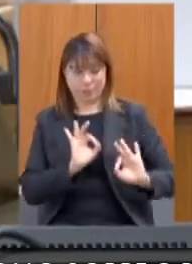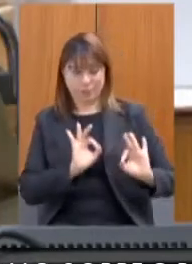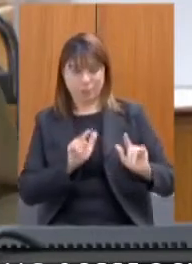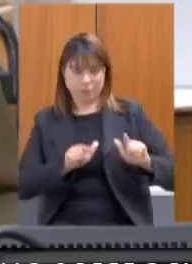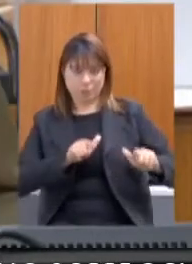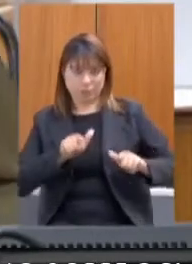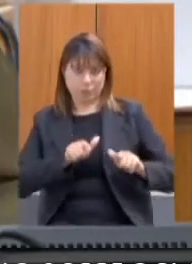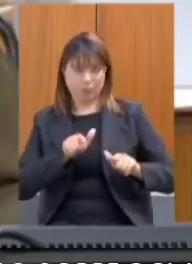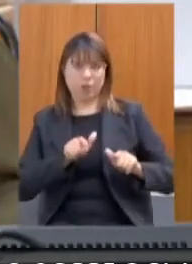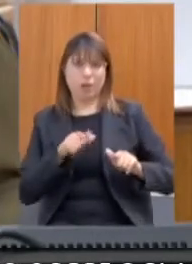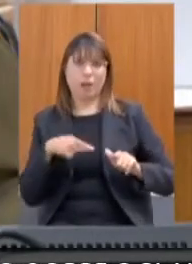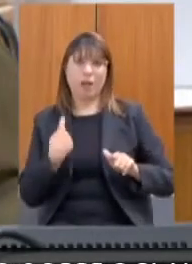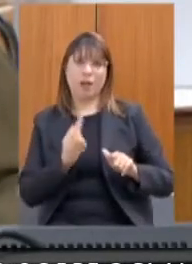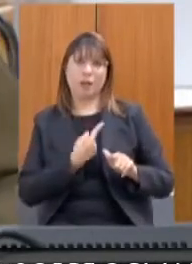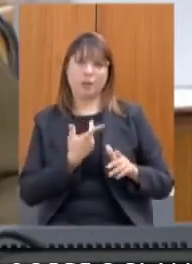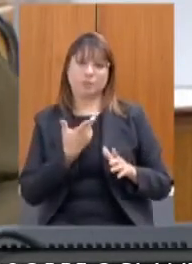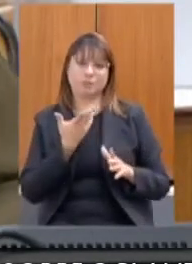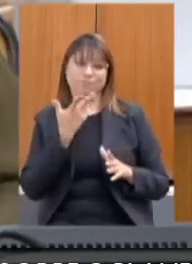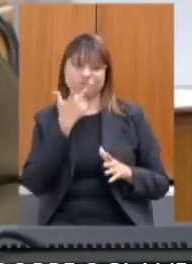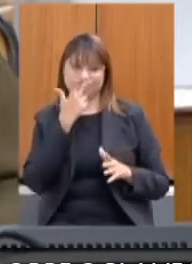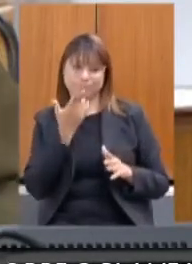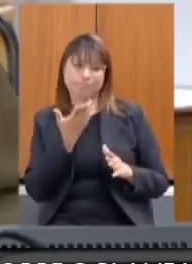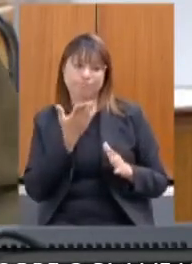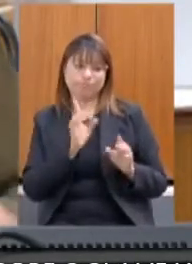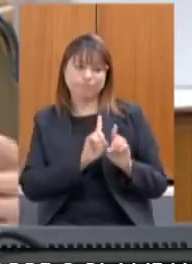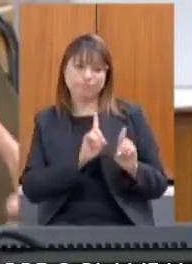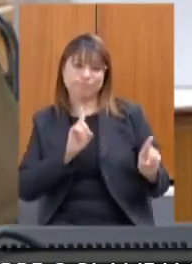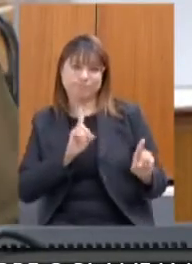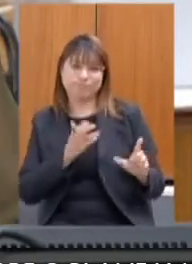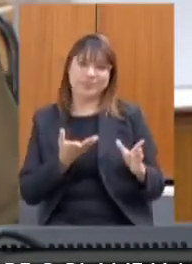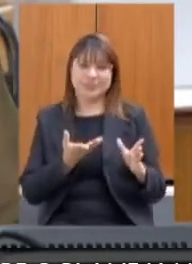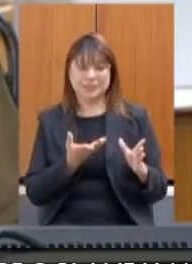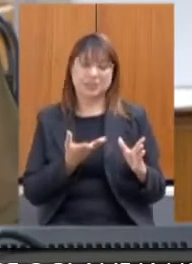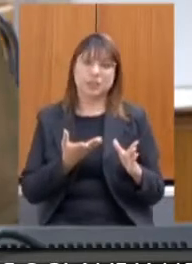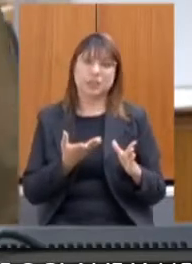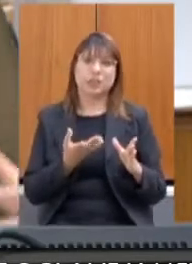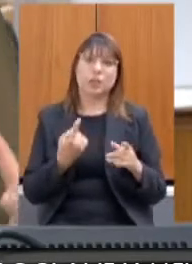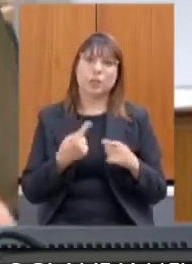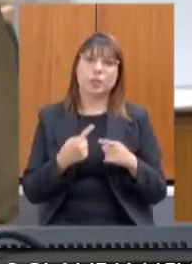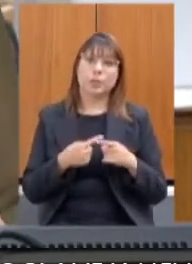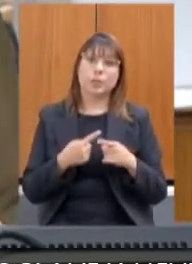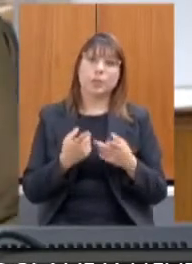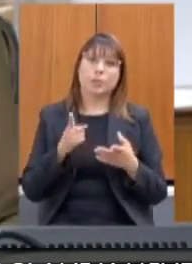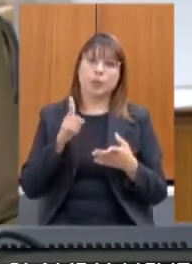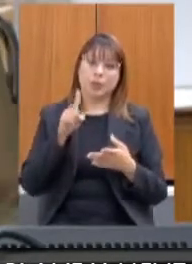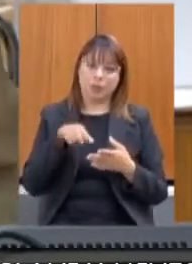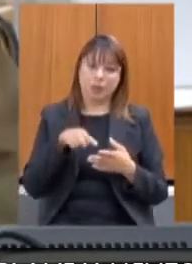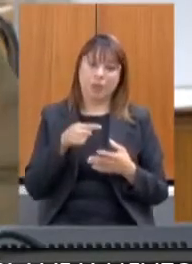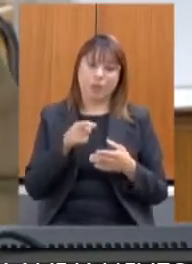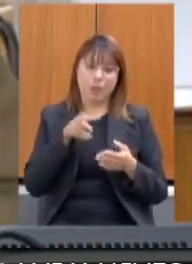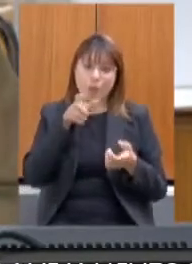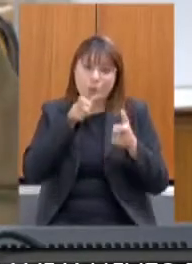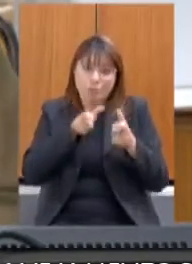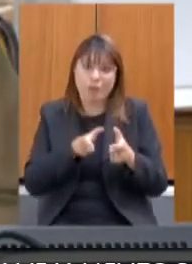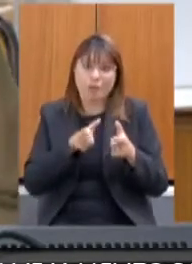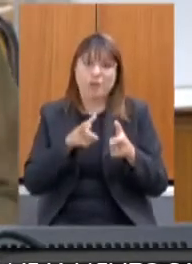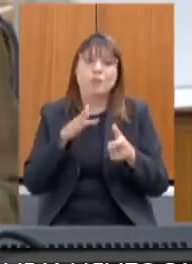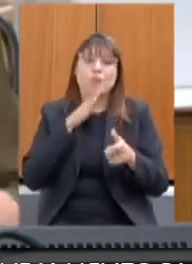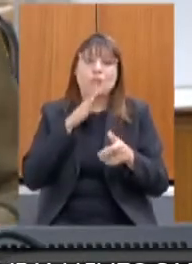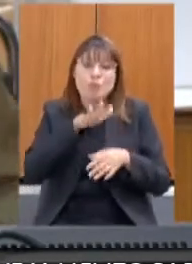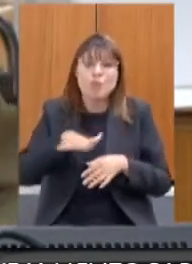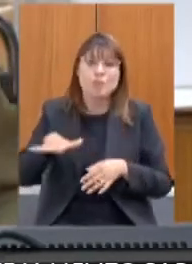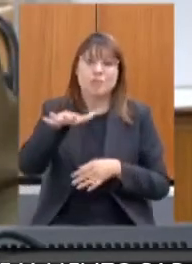realmente nós ficamos um pouco distantes deles. E ele é o nosso olhar dentro do território. Então, nós estamos fazendo essa